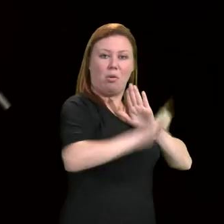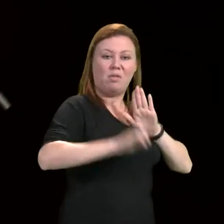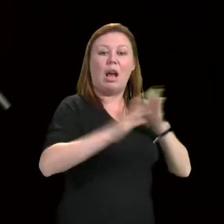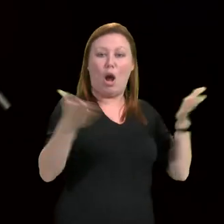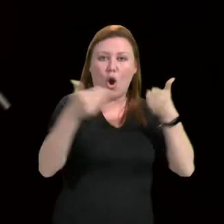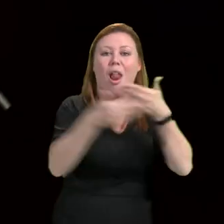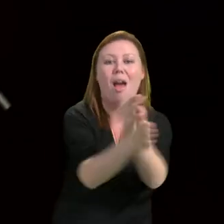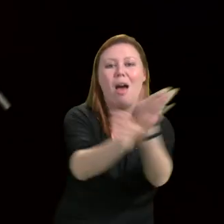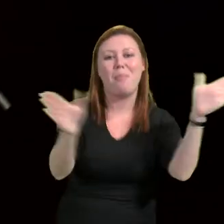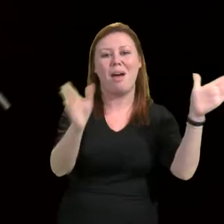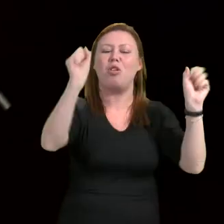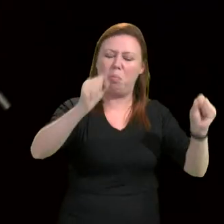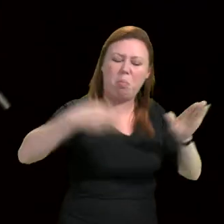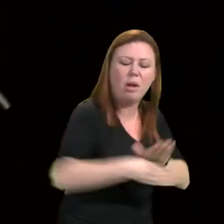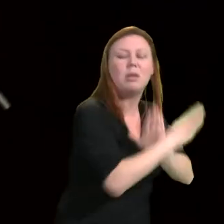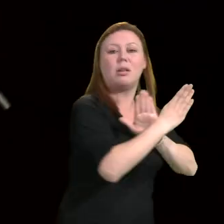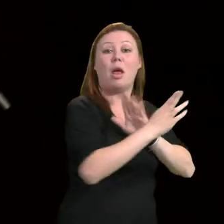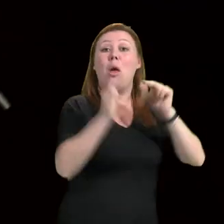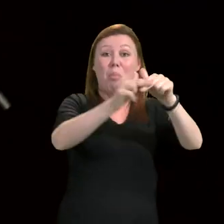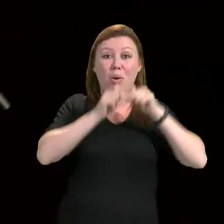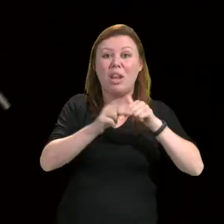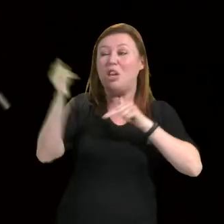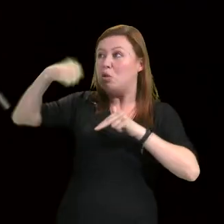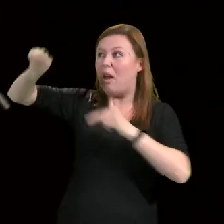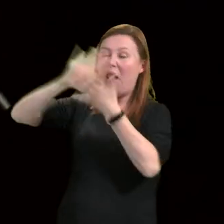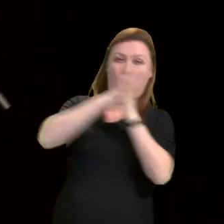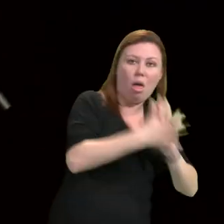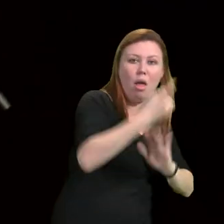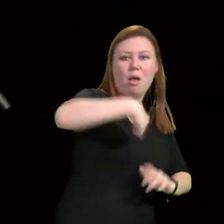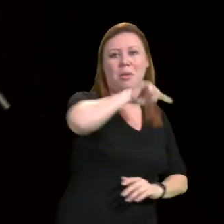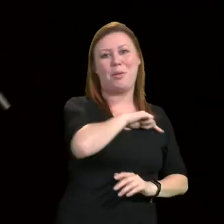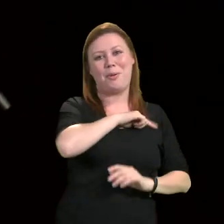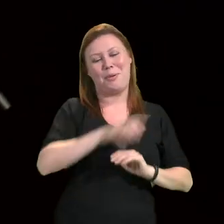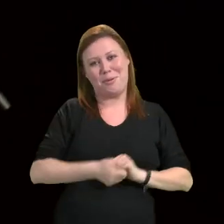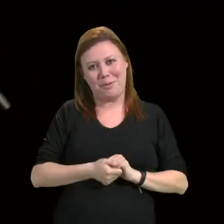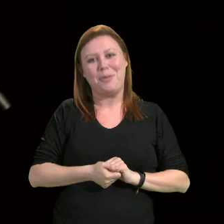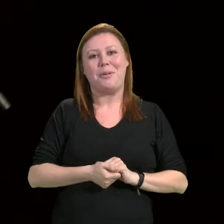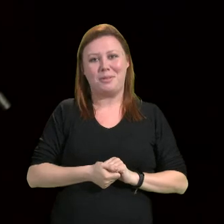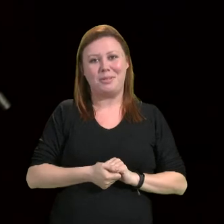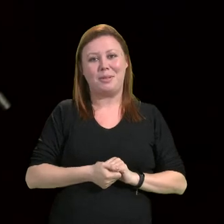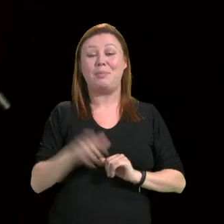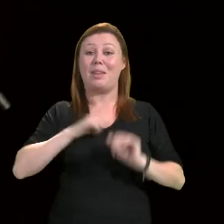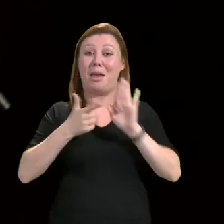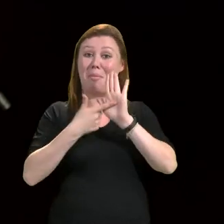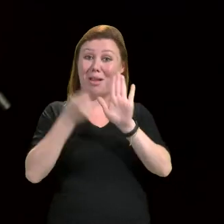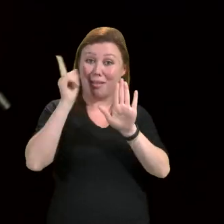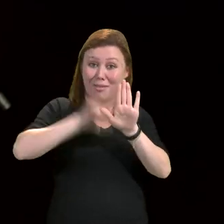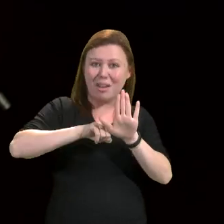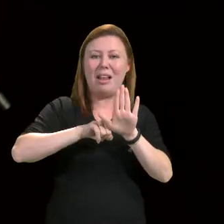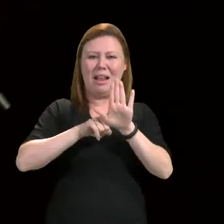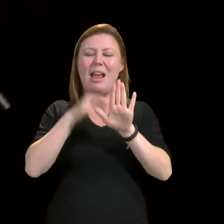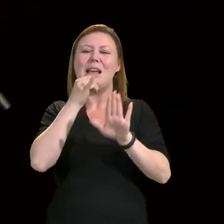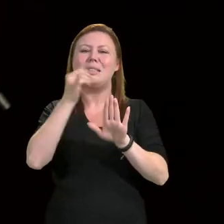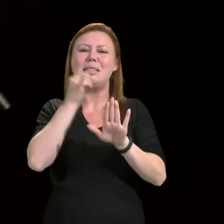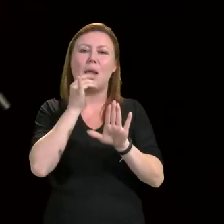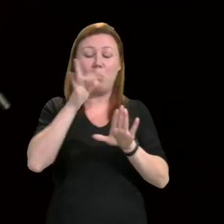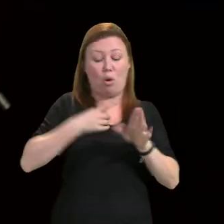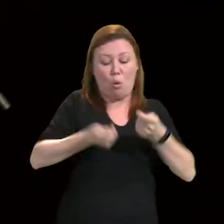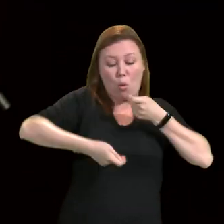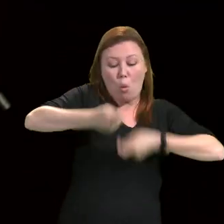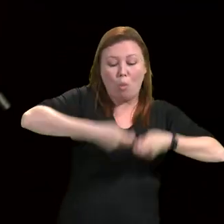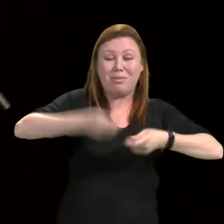É por isso que elas estão sendo atacadas. Na metáfora do orçamento doméstico, nós precisamos